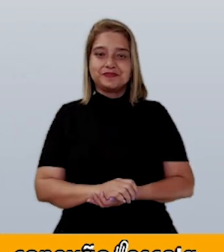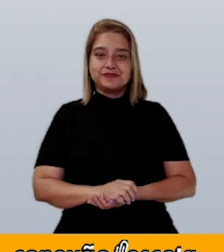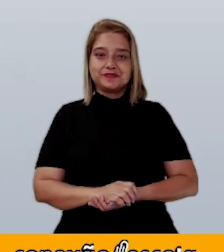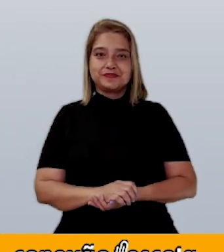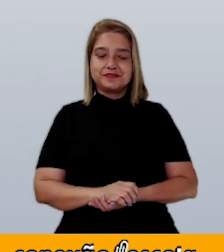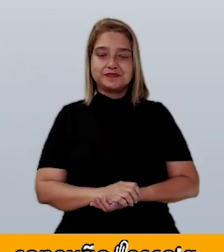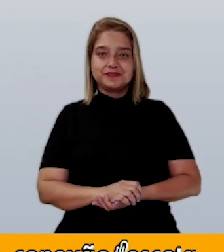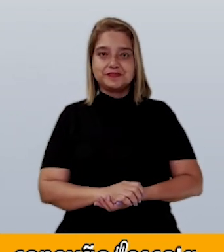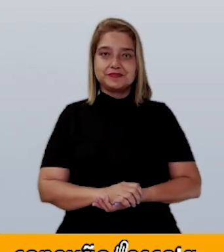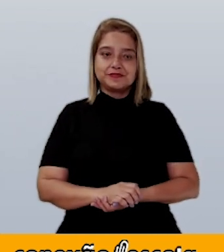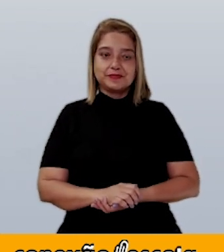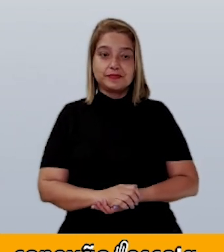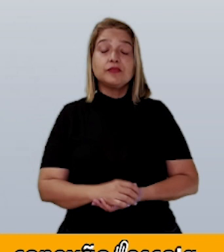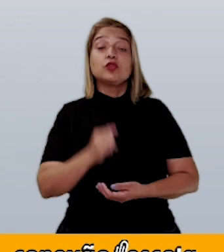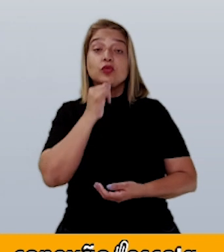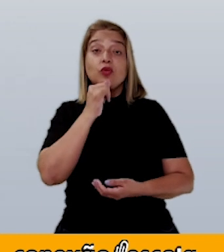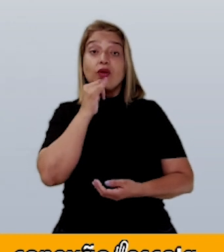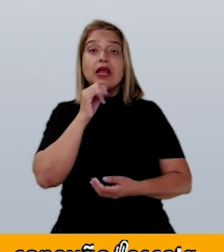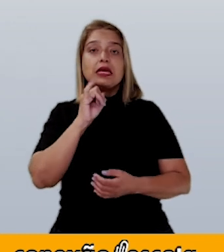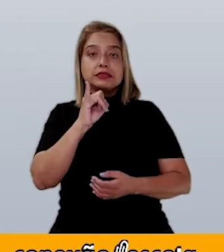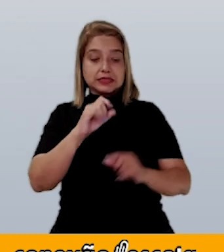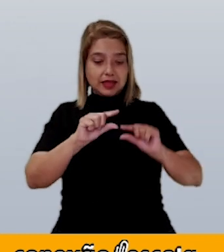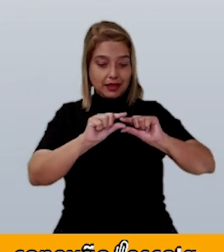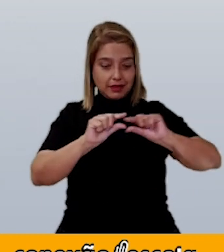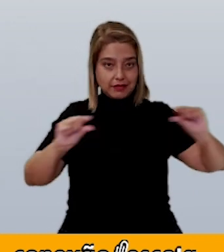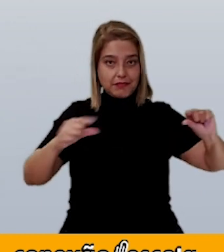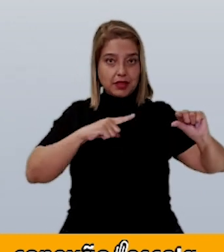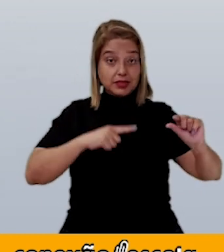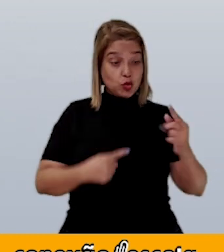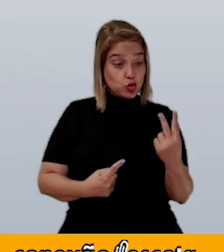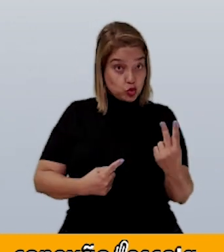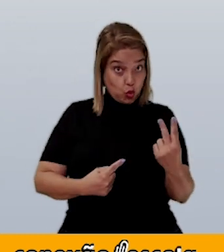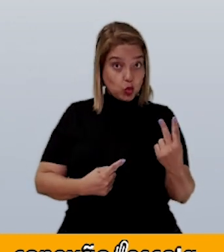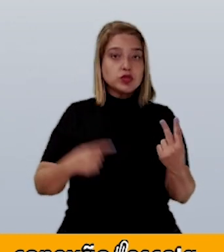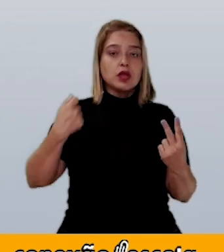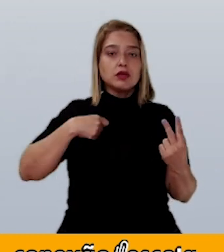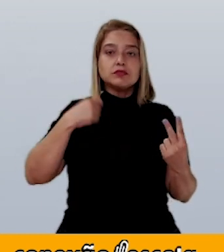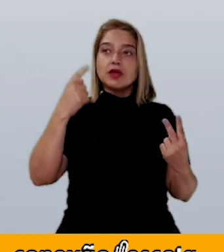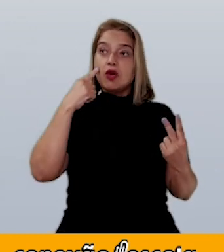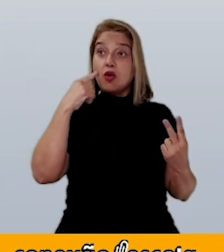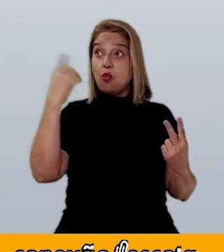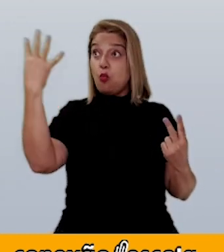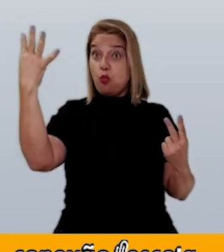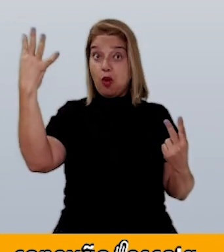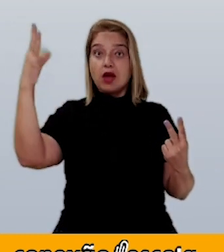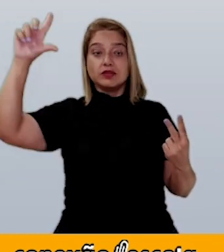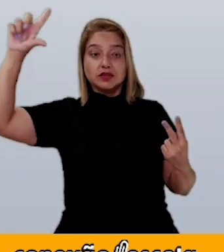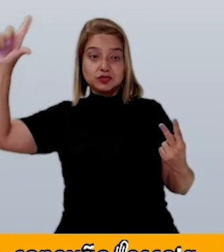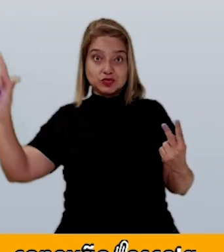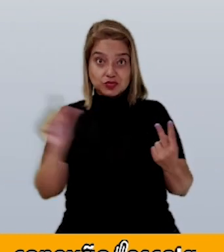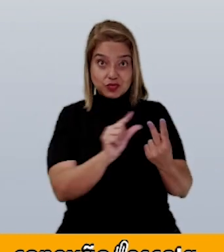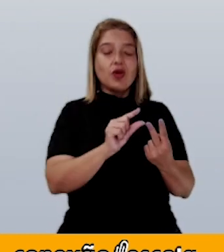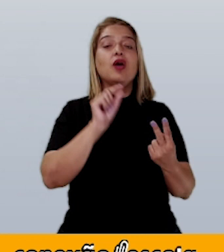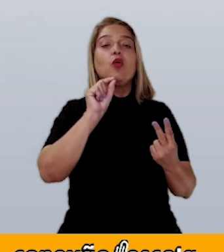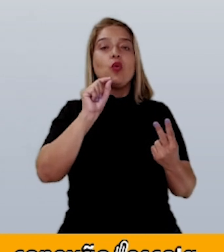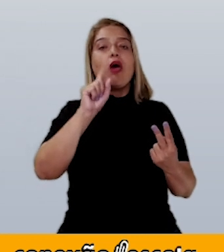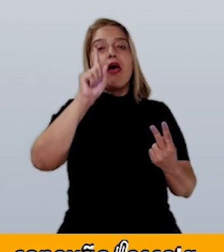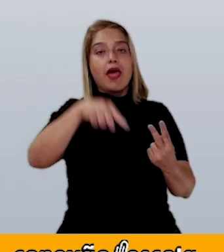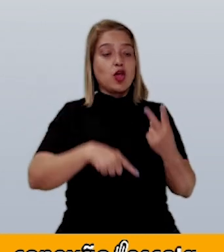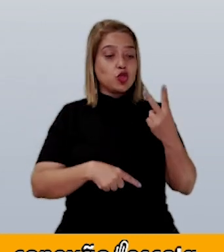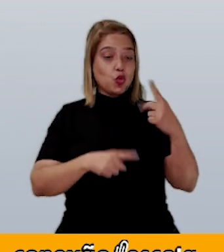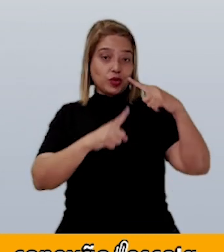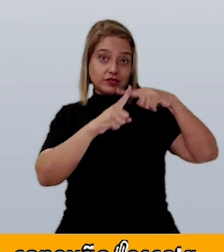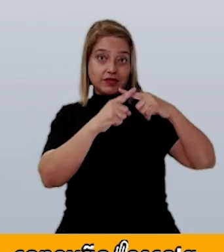Cada um vale quatro. Então, na nova figura, teremos duas vezes quatro. Que me dá o